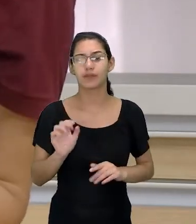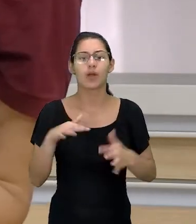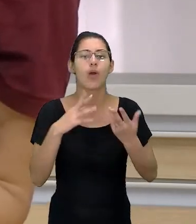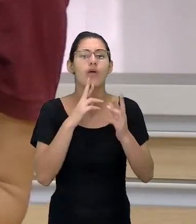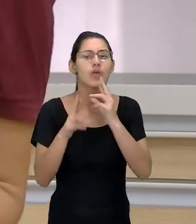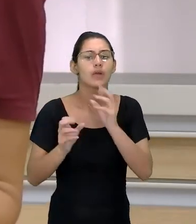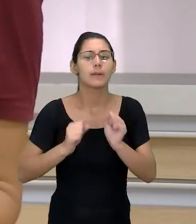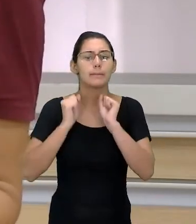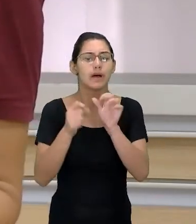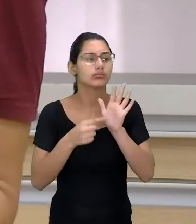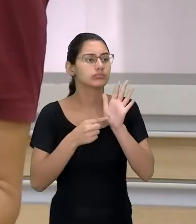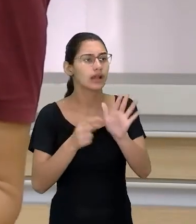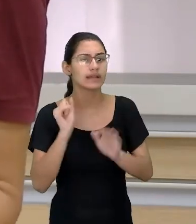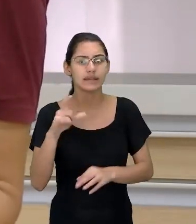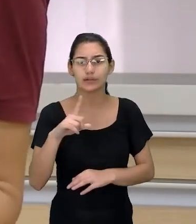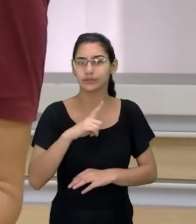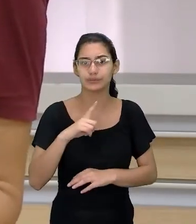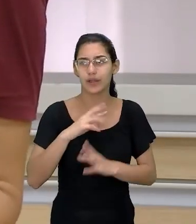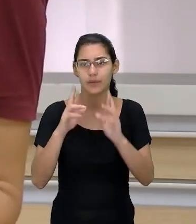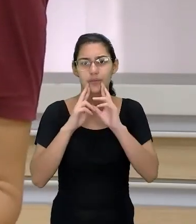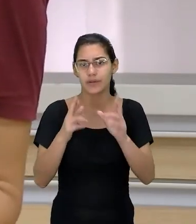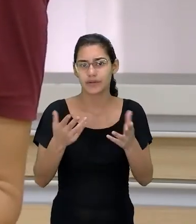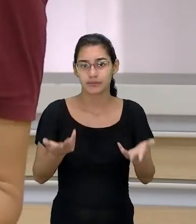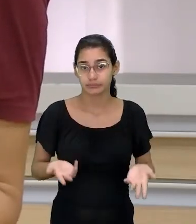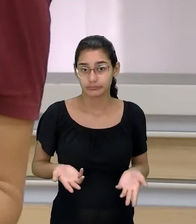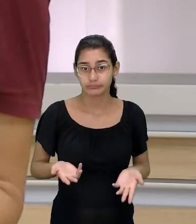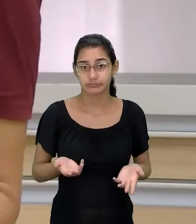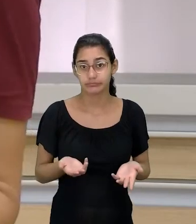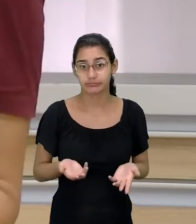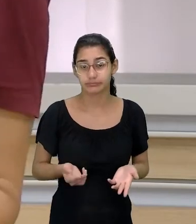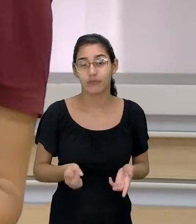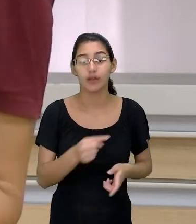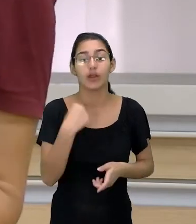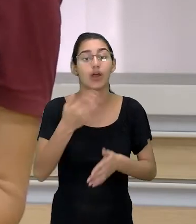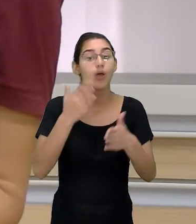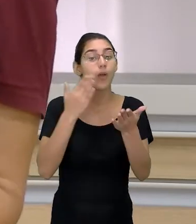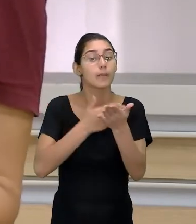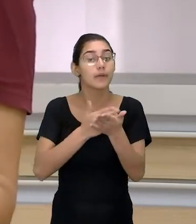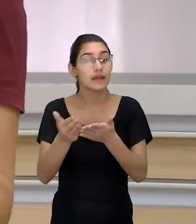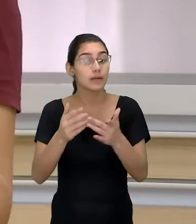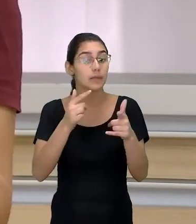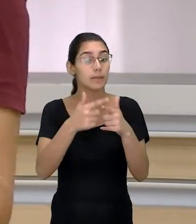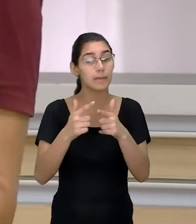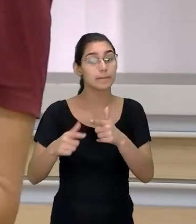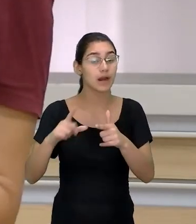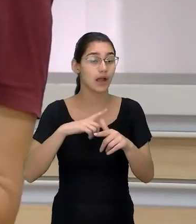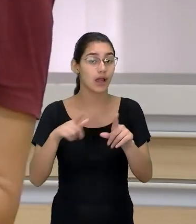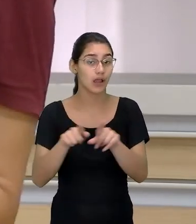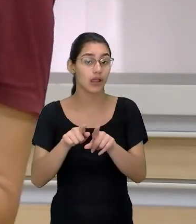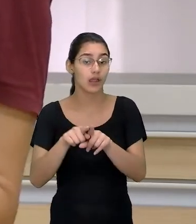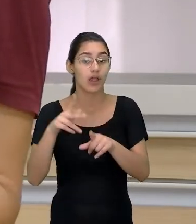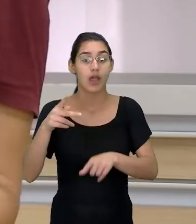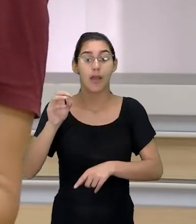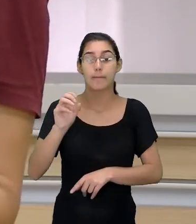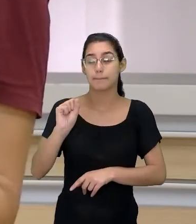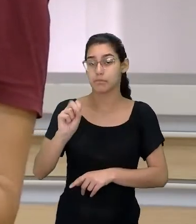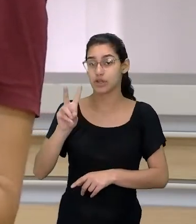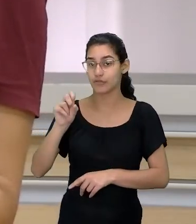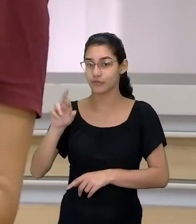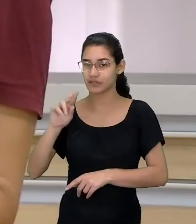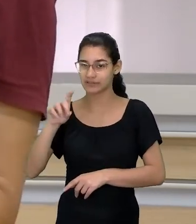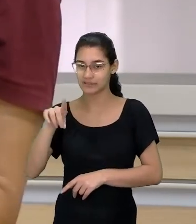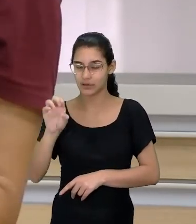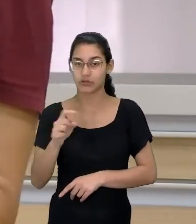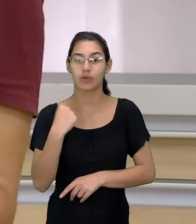resposta eu posso dar se eu não tenho a resposta. E é nisso que a gente entra no fenômeno da pós-verdade. A pós-verdade é